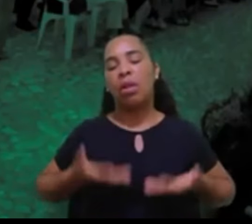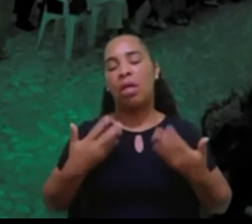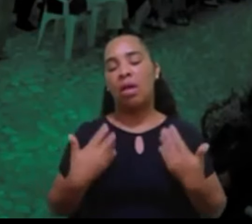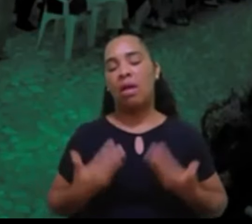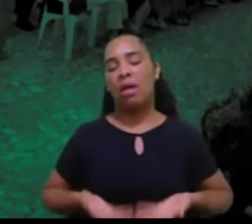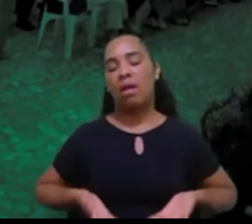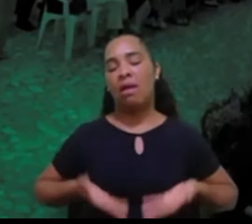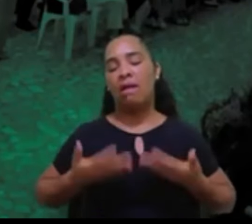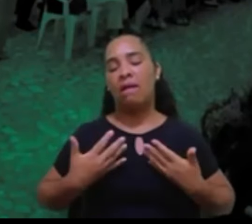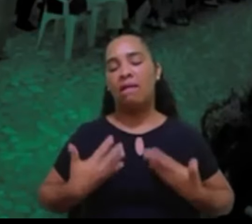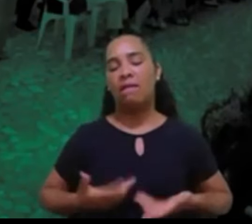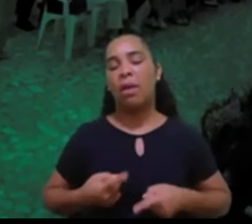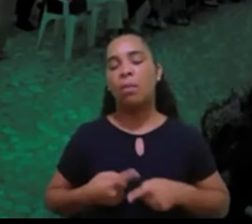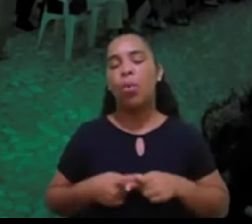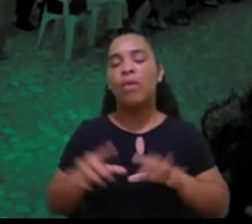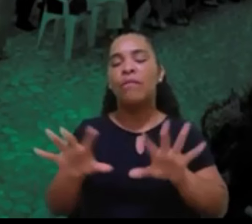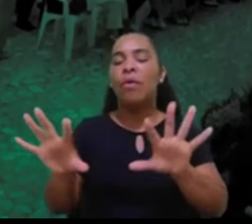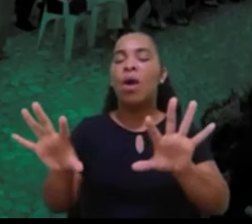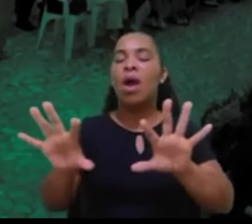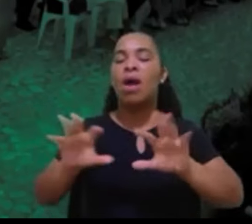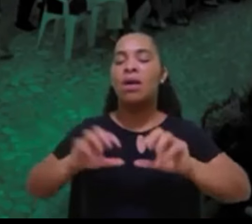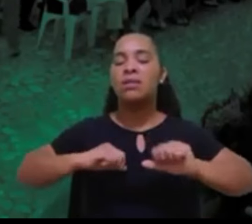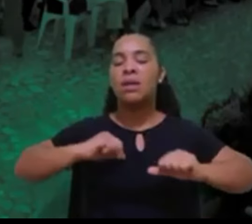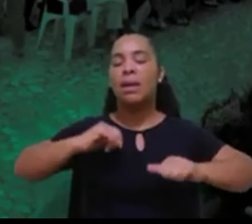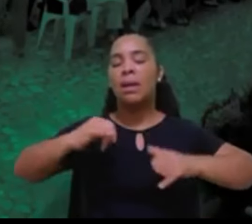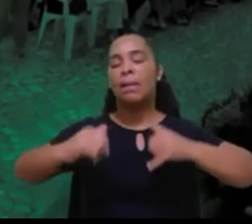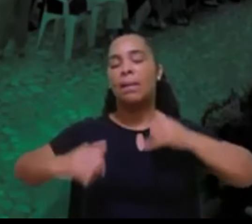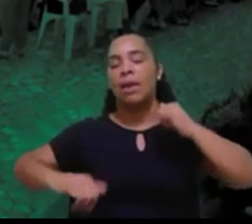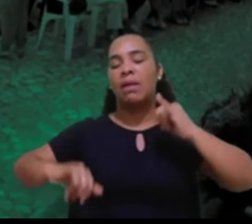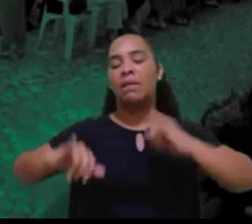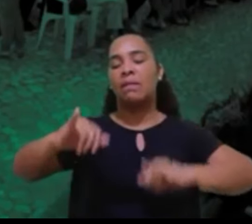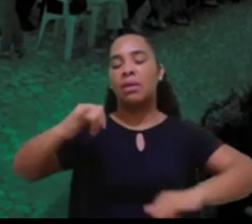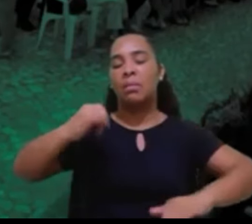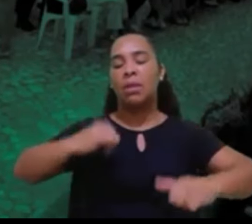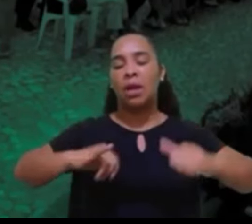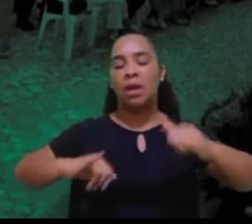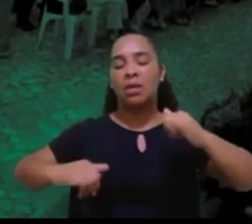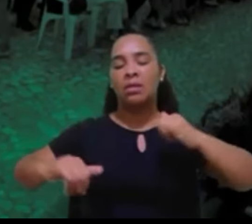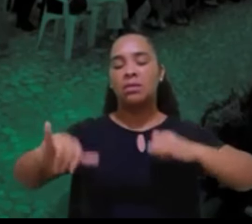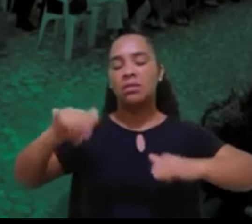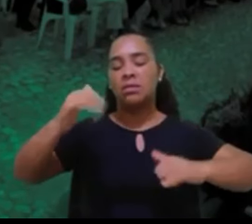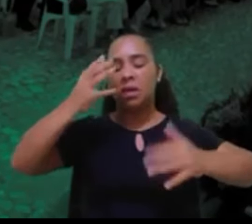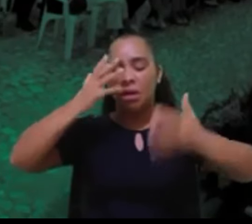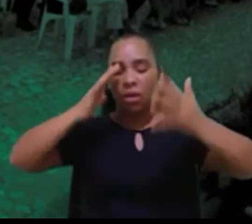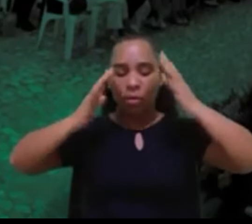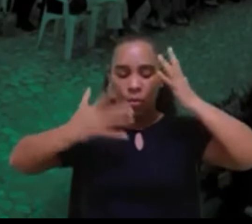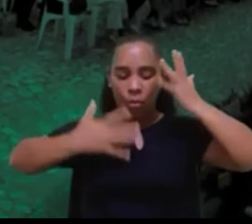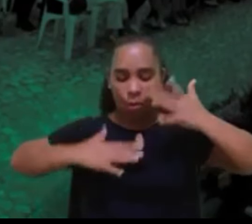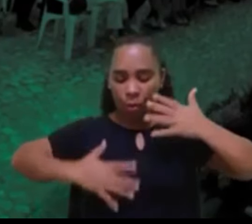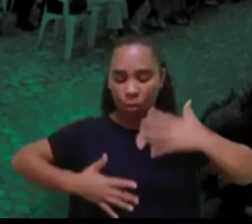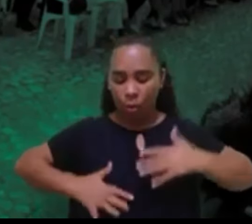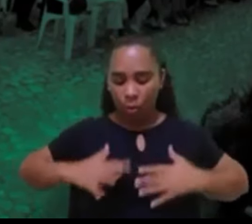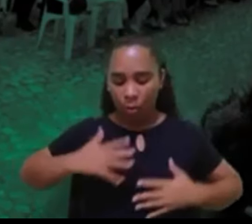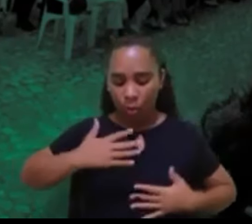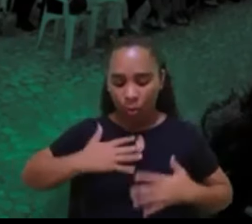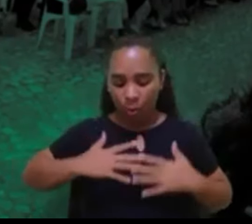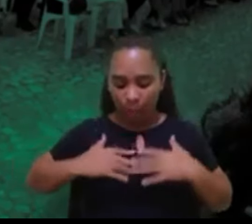dinâmicas em nosso corpo, em nossa psique,